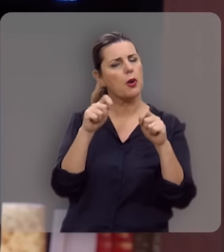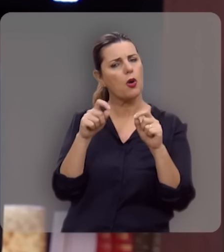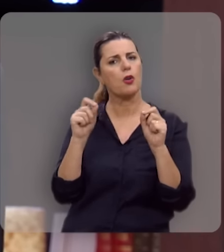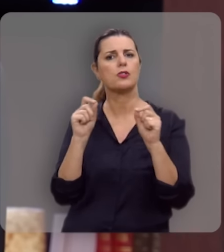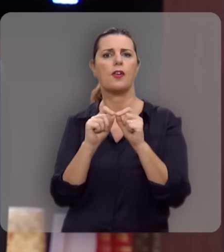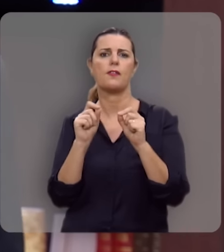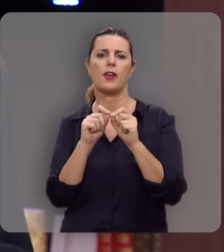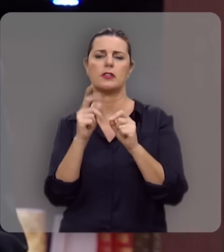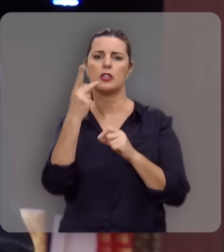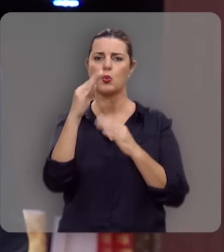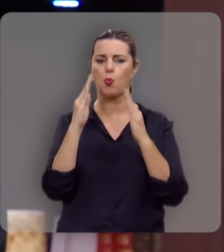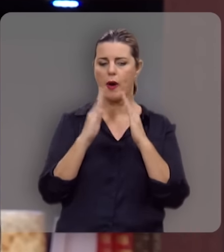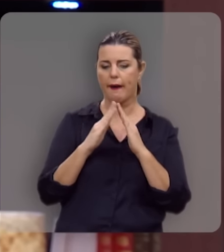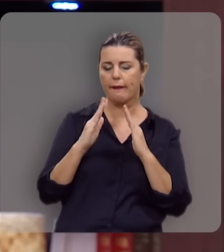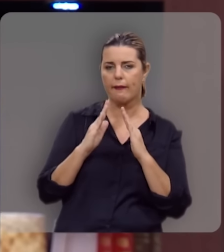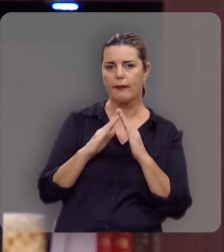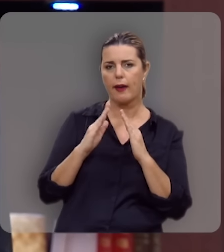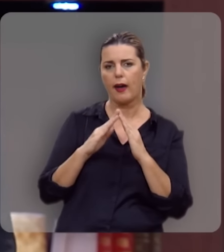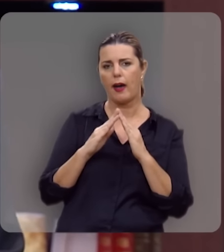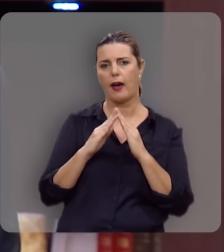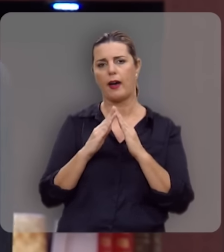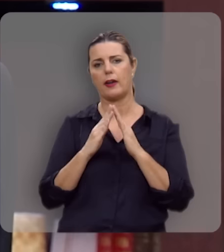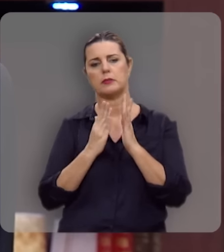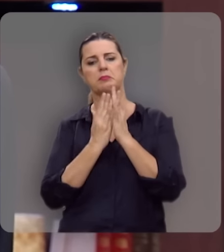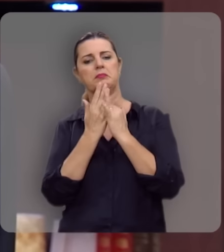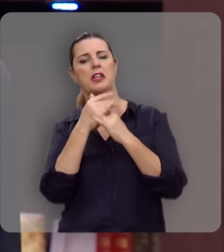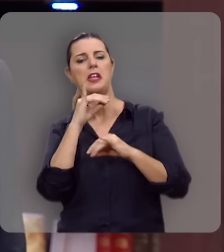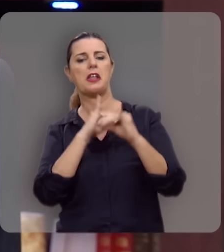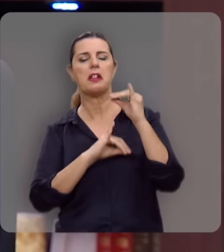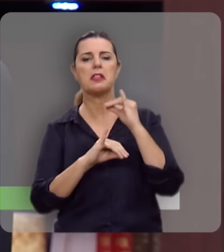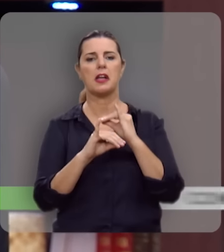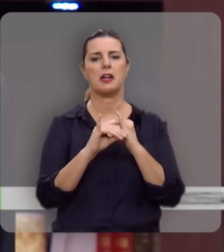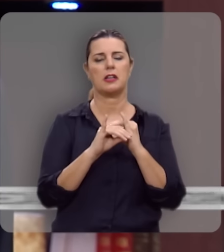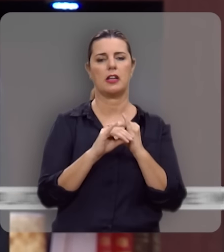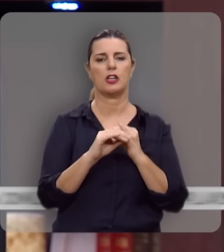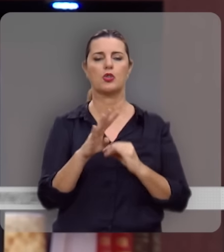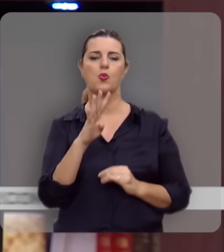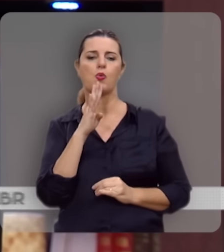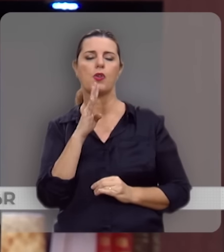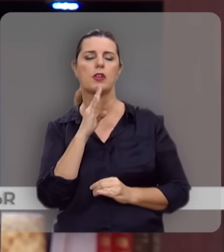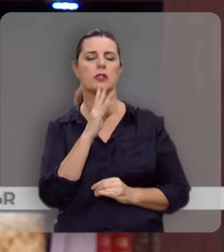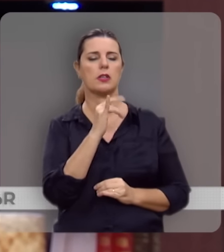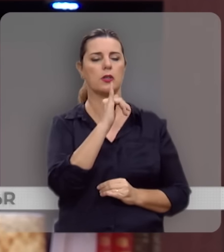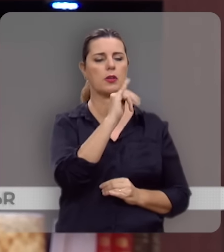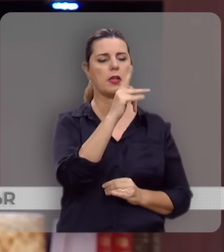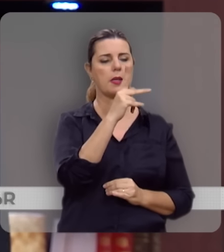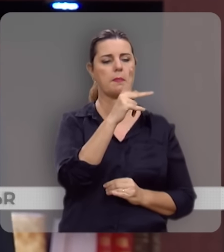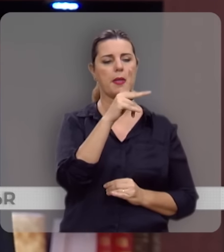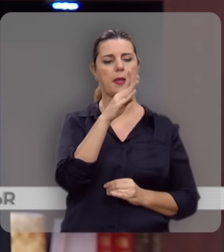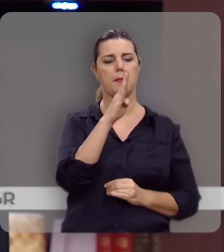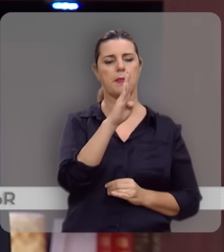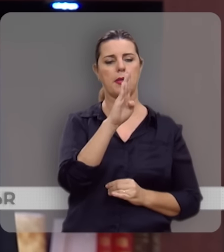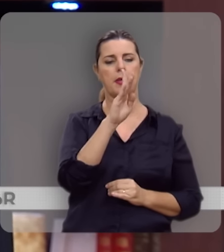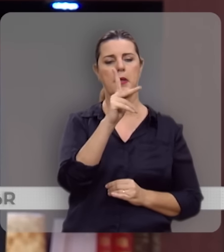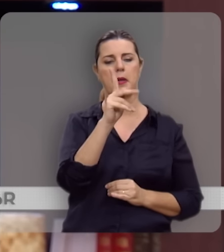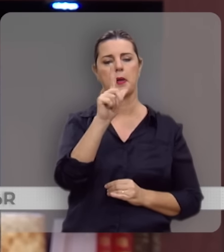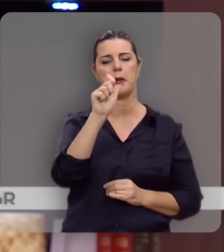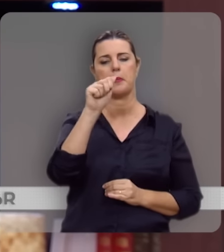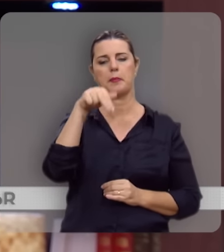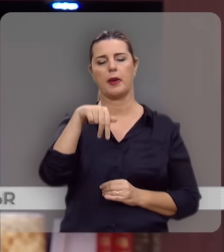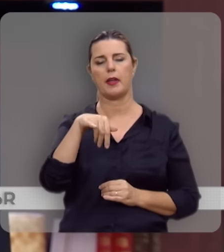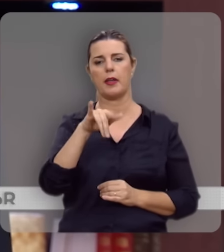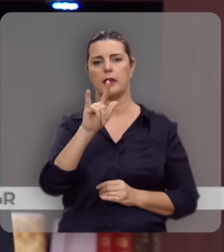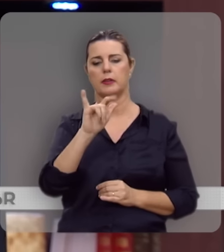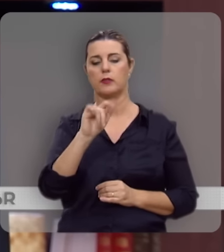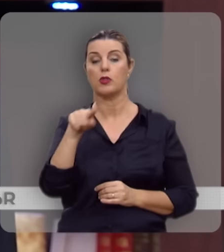fazer isso aí da sua casa pela internet conhecendo o nosso IPB Play. IPB Play.com